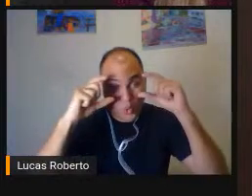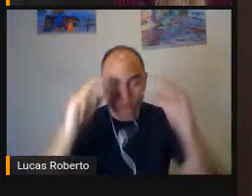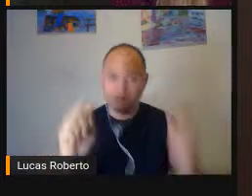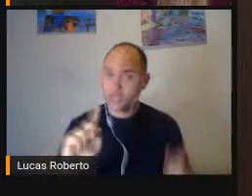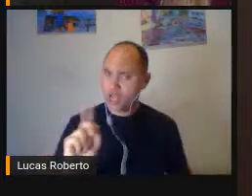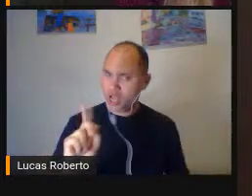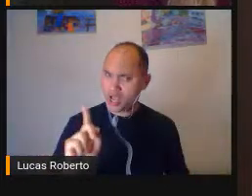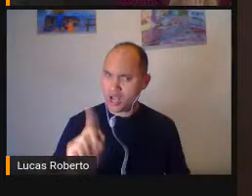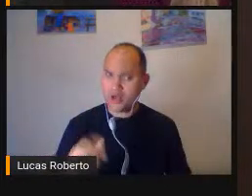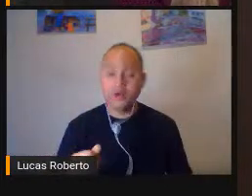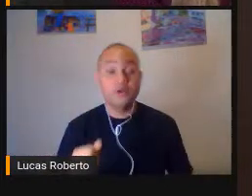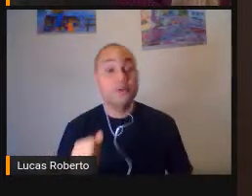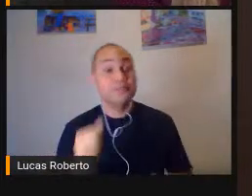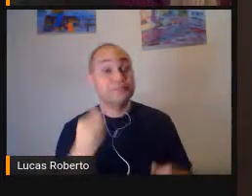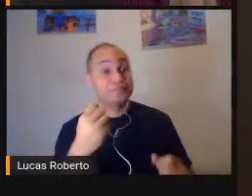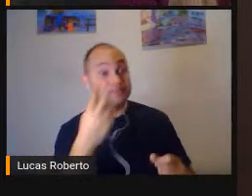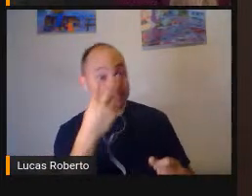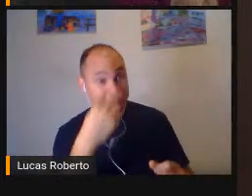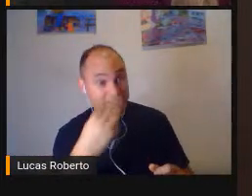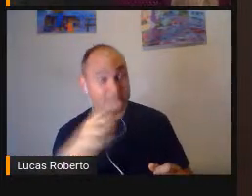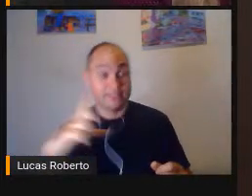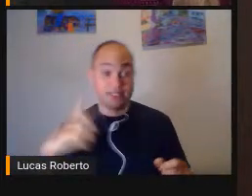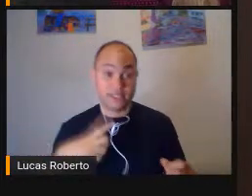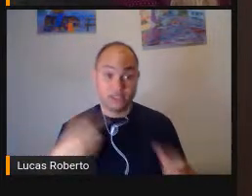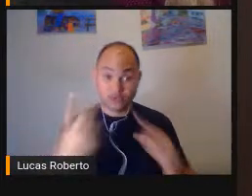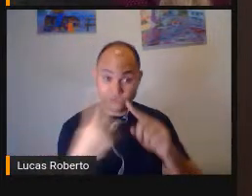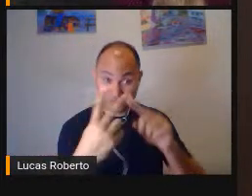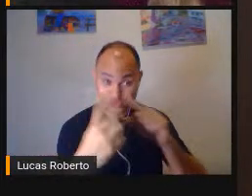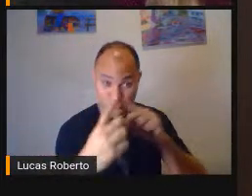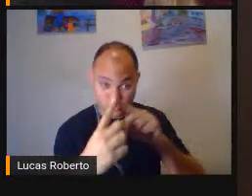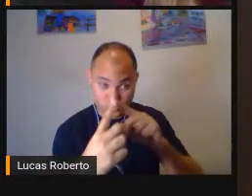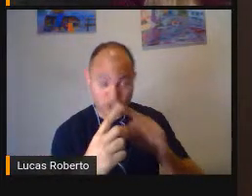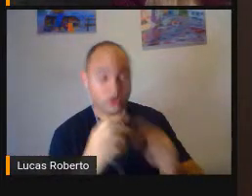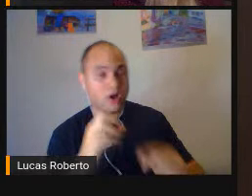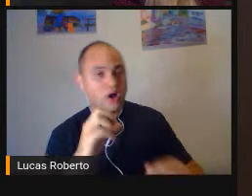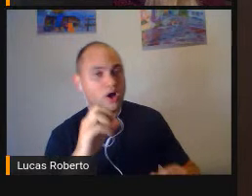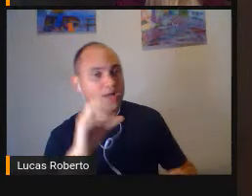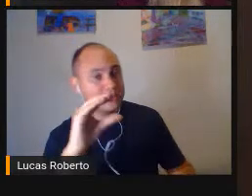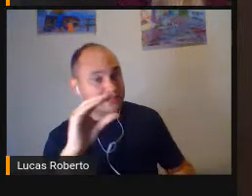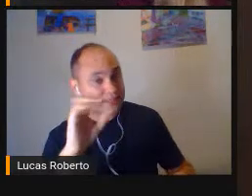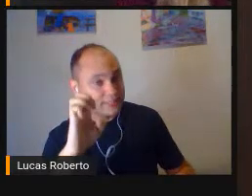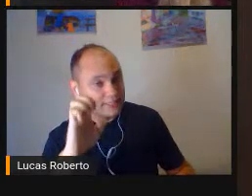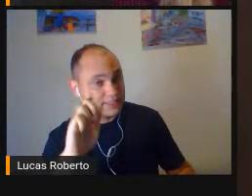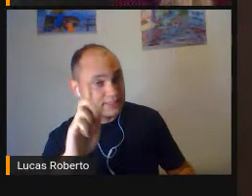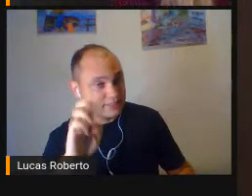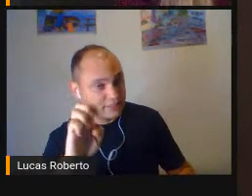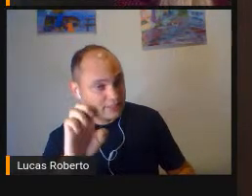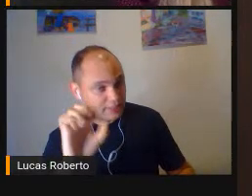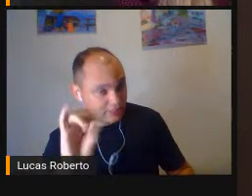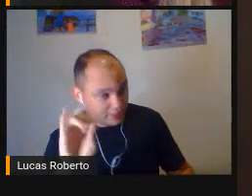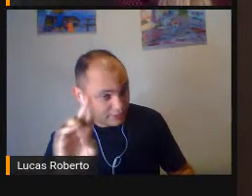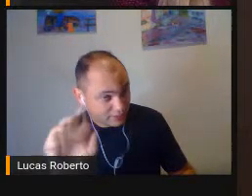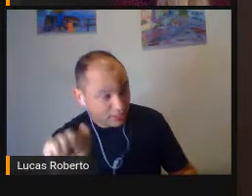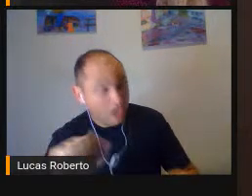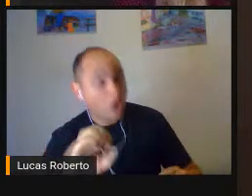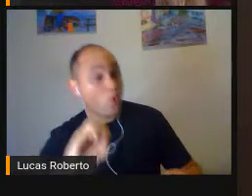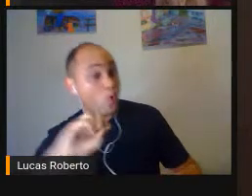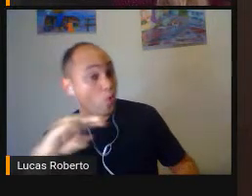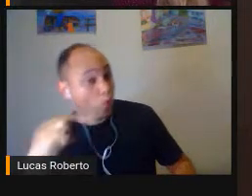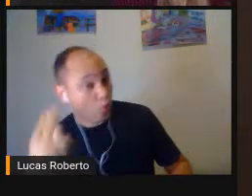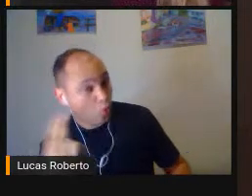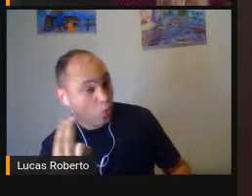Ela se classifica Em duas condições Ou é cegueira Ou é baixa visão A cegueira Não significa